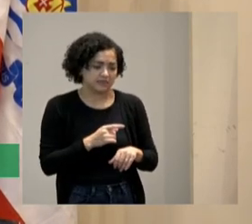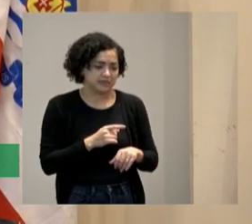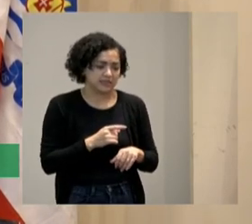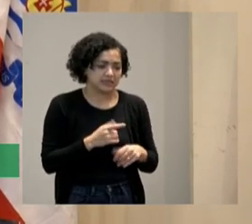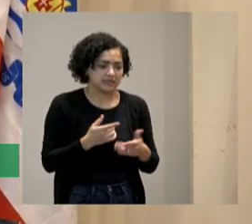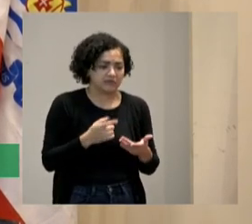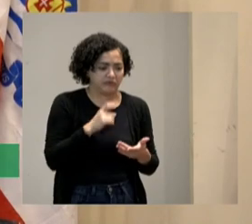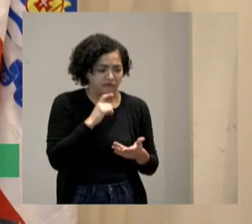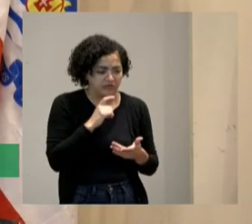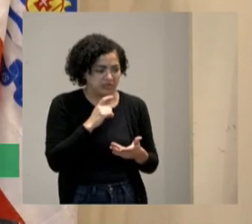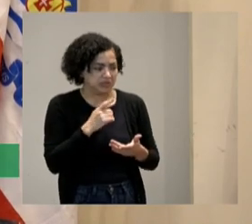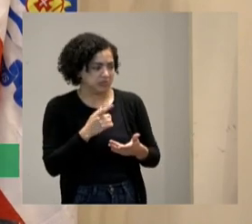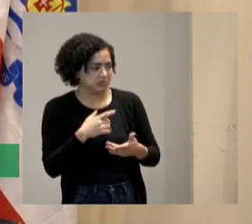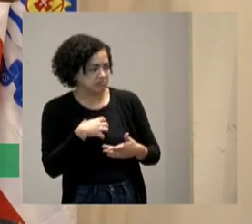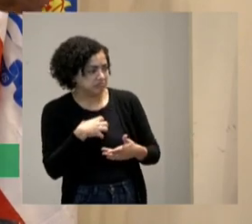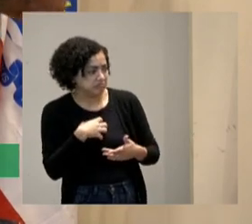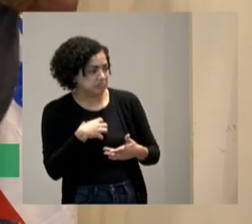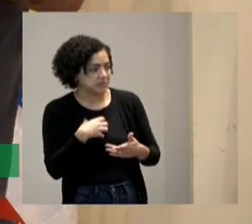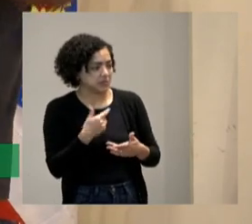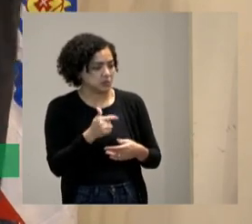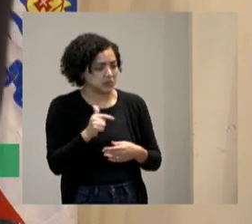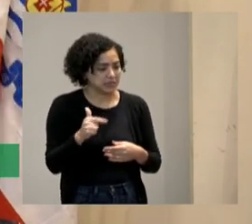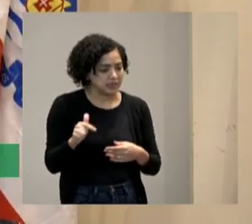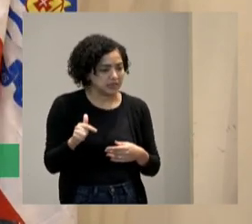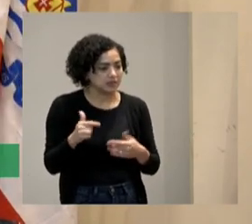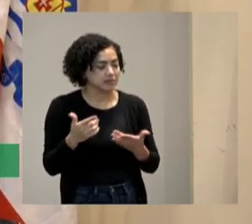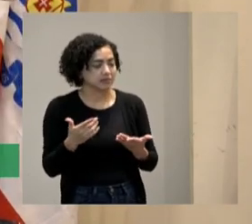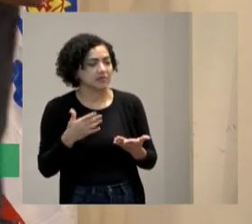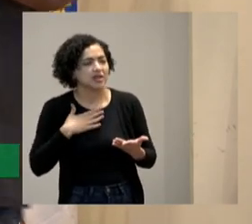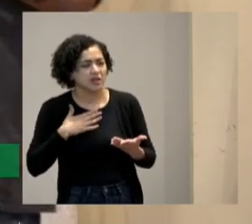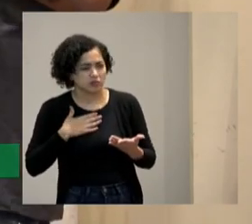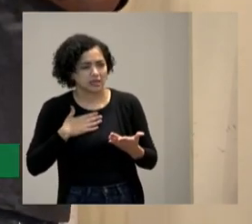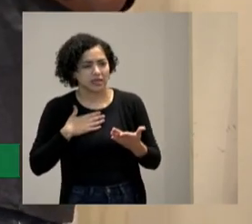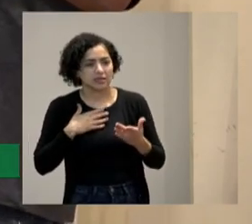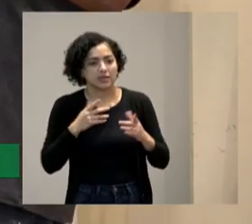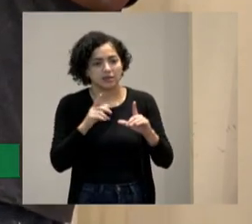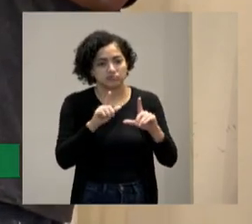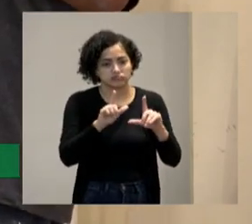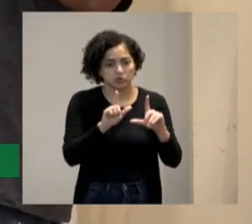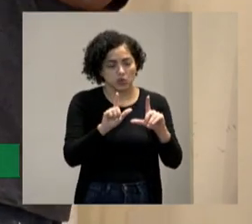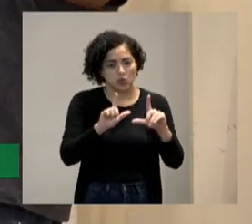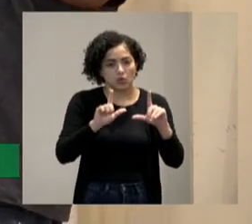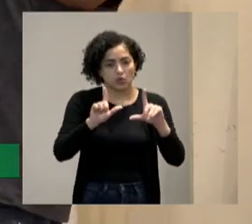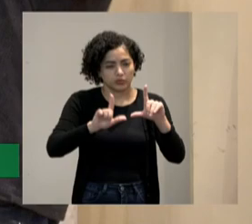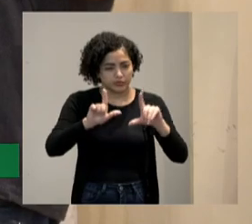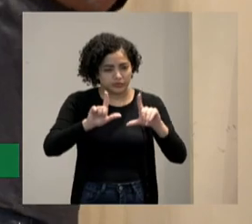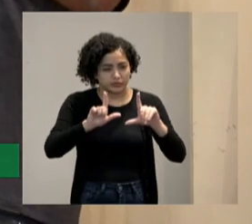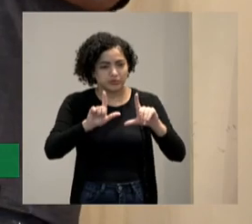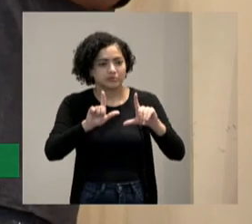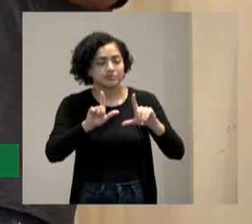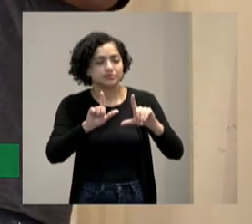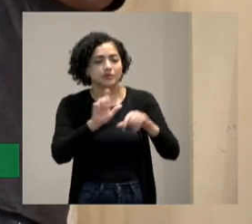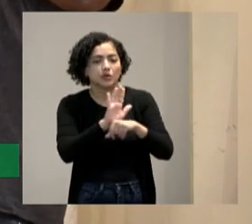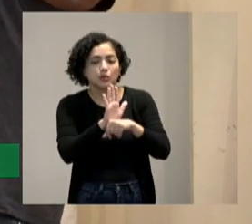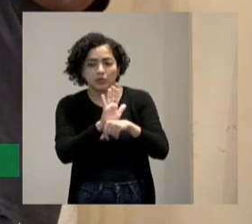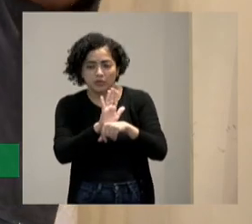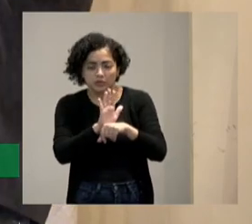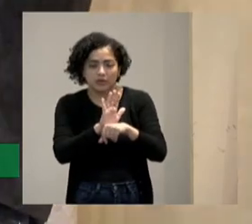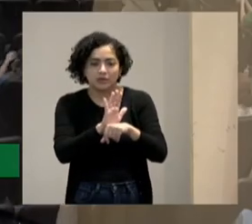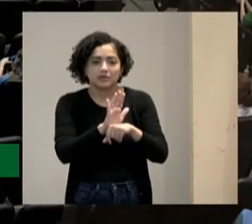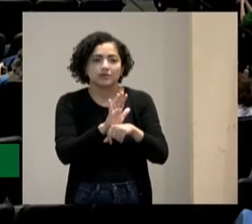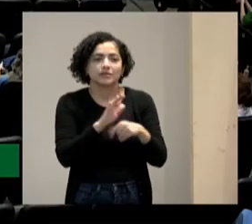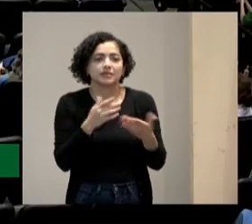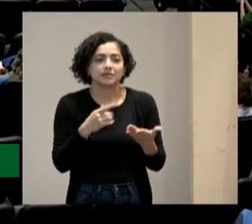eu tenho um um seriadinho que eu estou assistindo com a minha família chama Suits tem que falar bonito